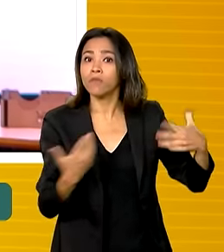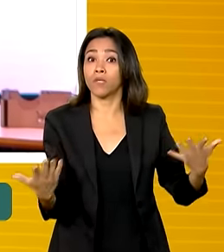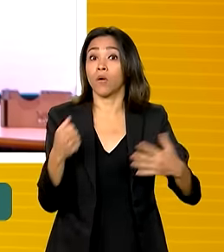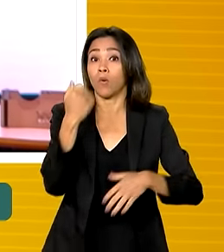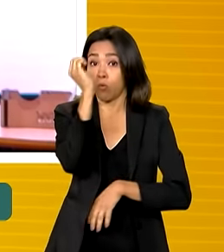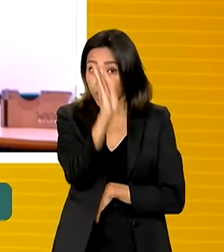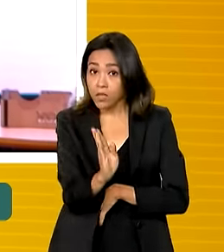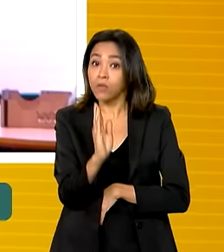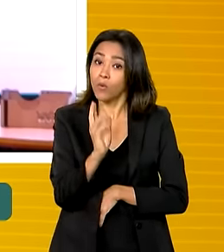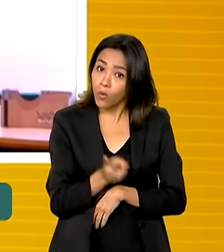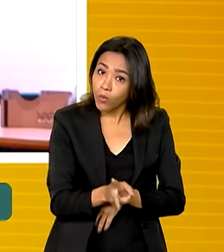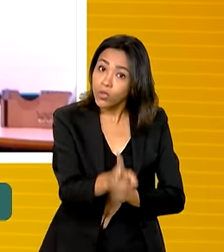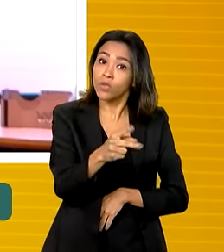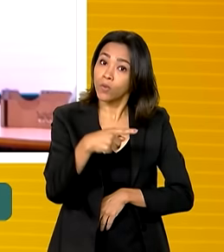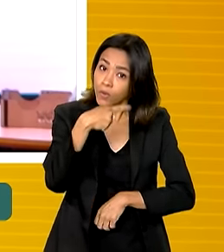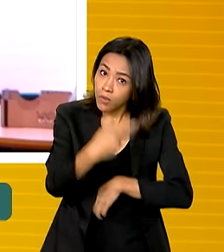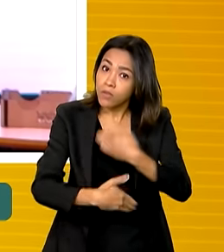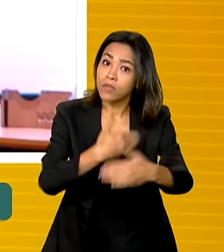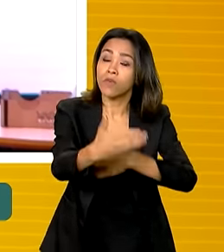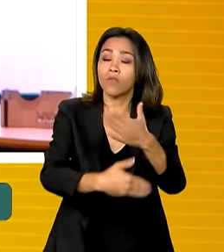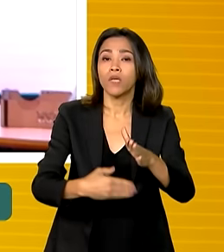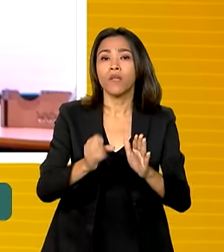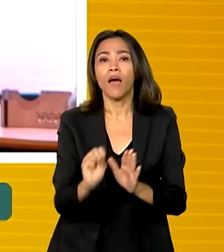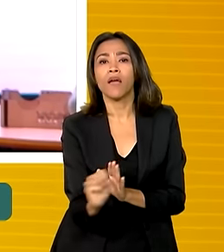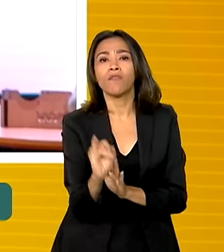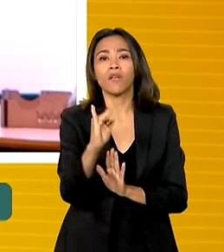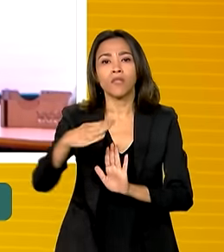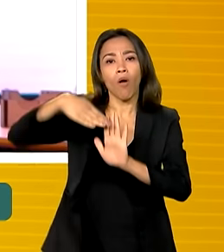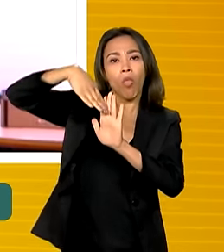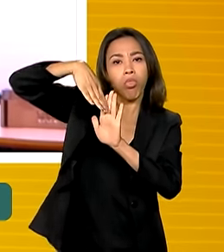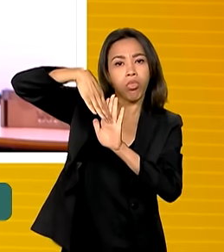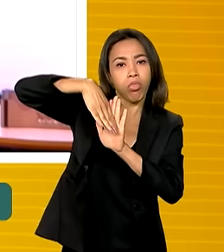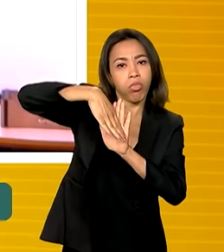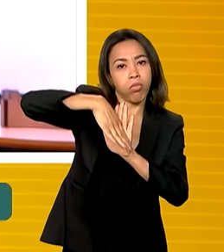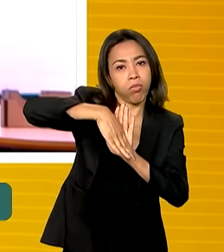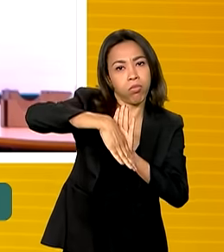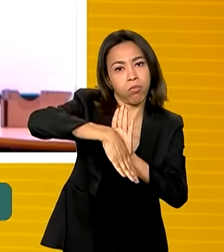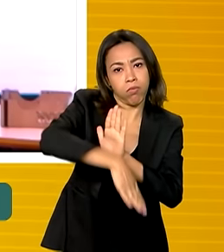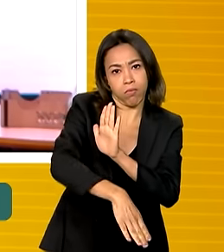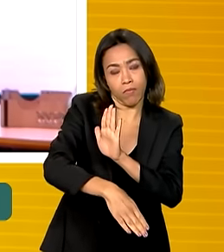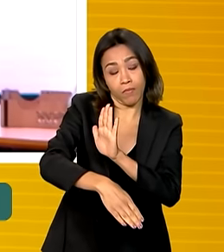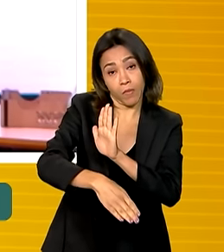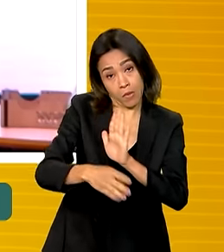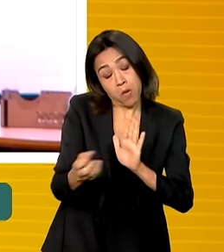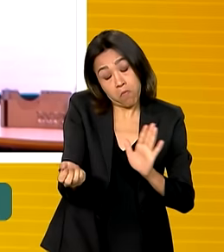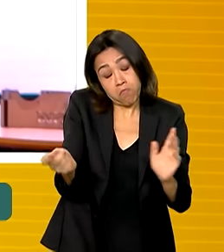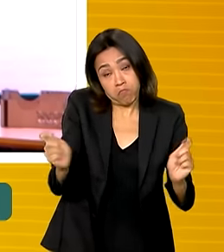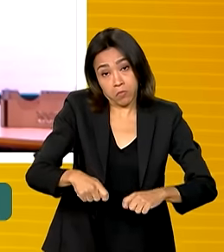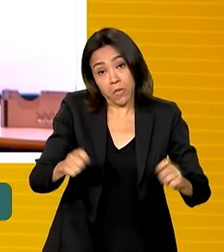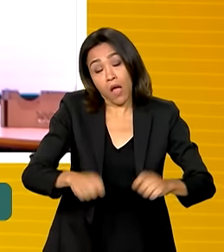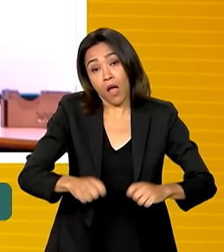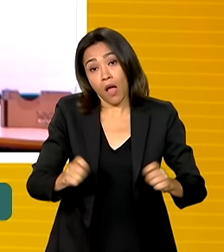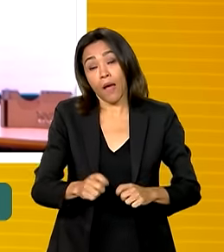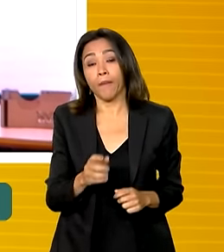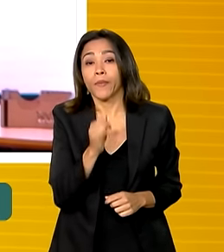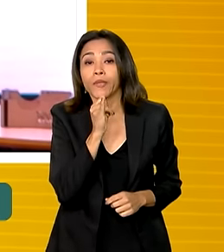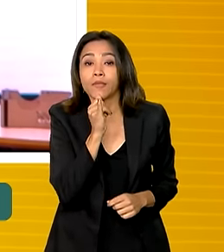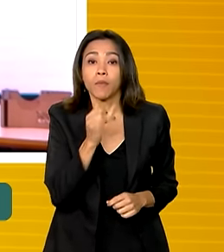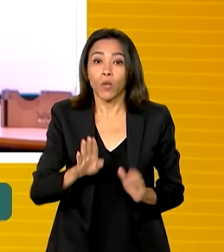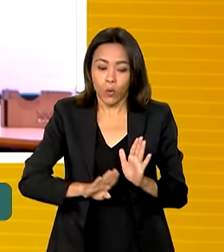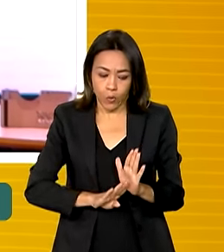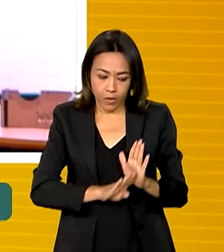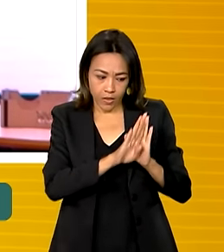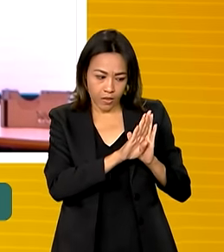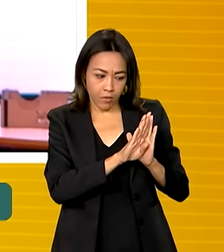com inflação em queda. Nós podemos ter um mandato em que o crescimento